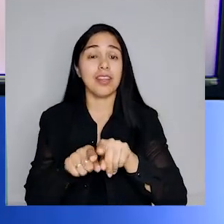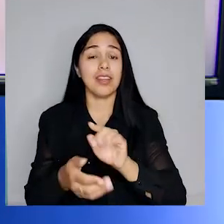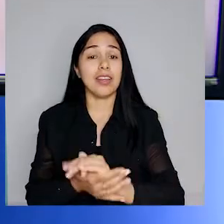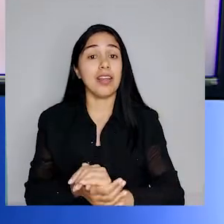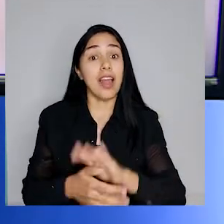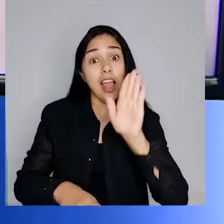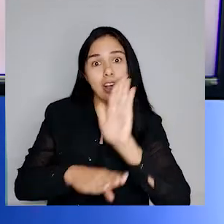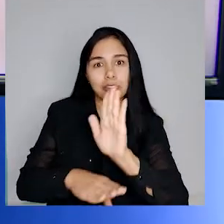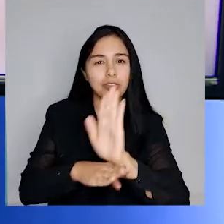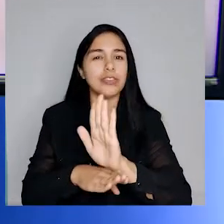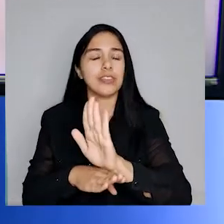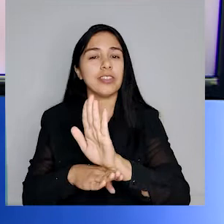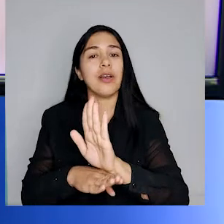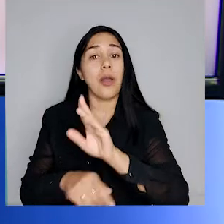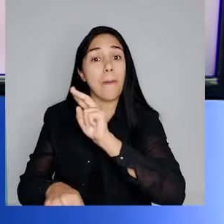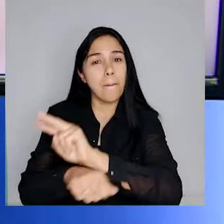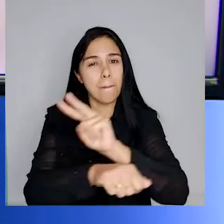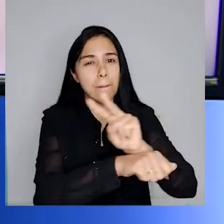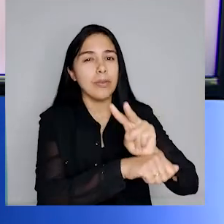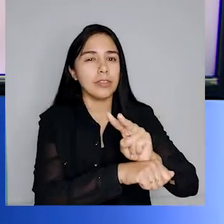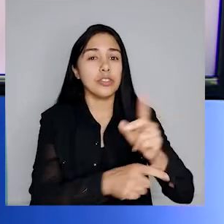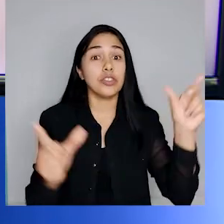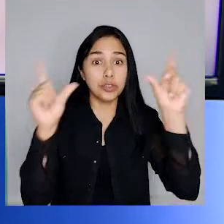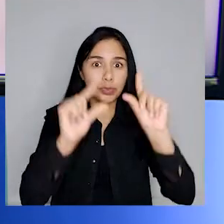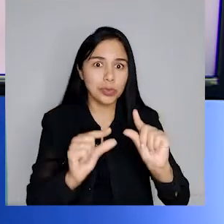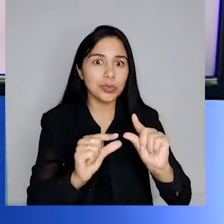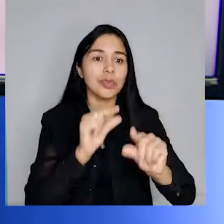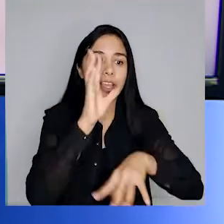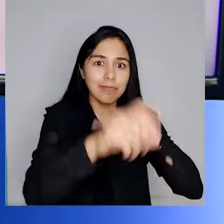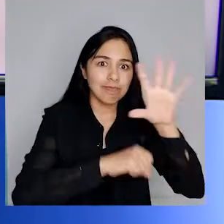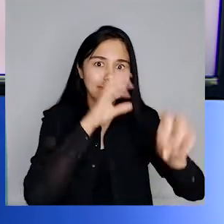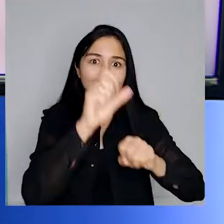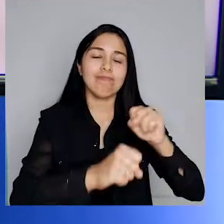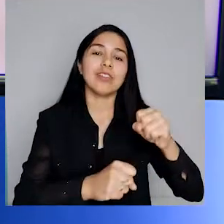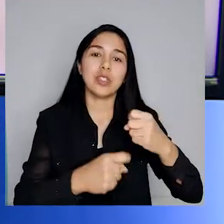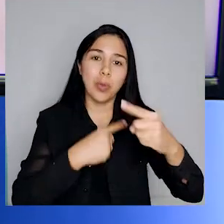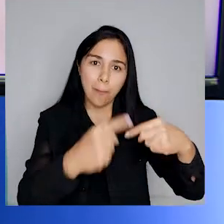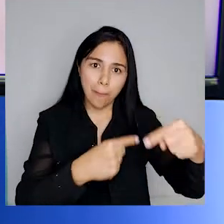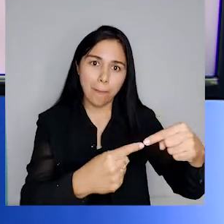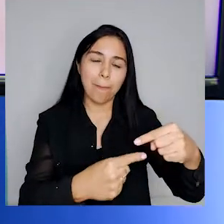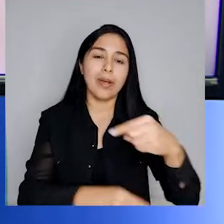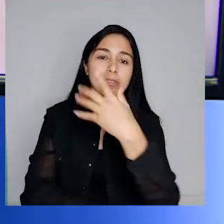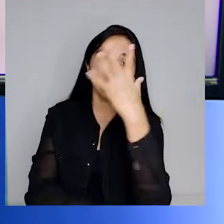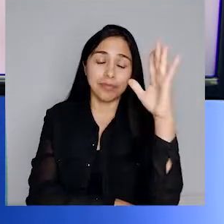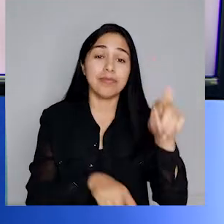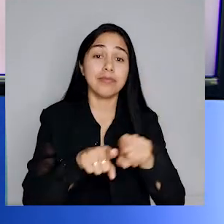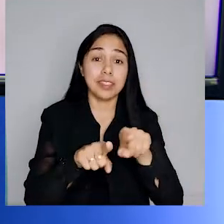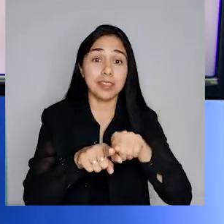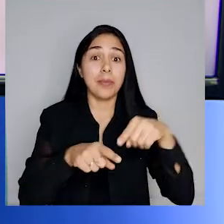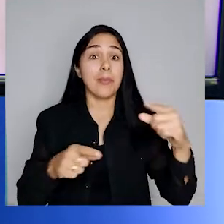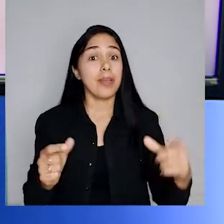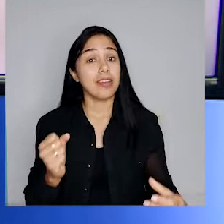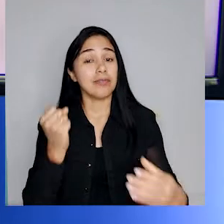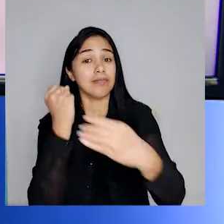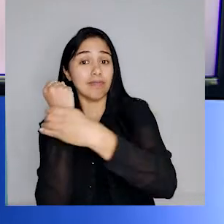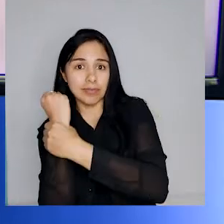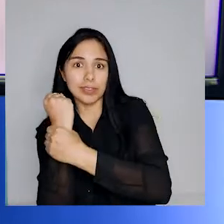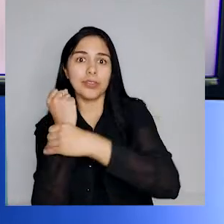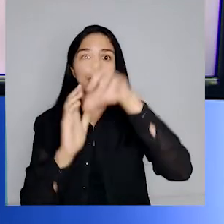provenientes de matéria-prima extraídas de maneira responsável e contribuir para assegurar os direitos dos trabalhadores e de